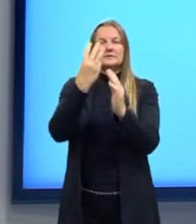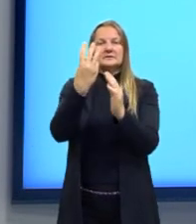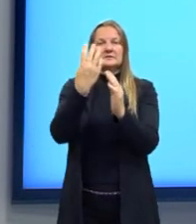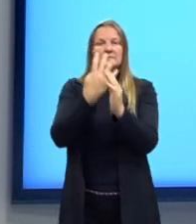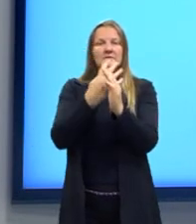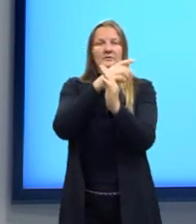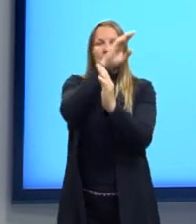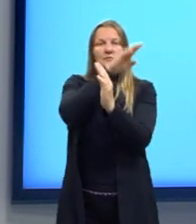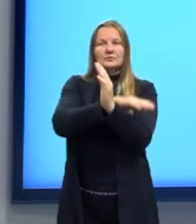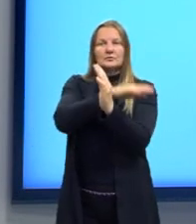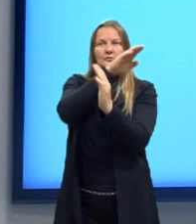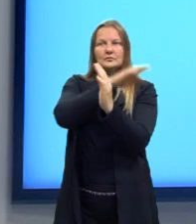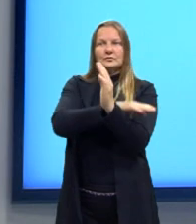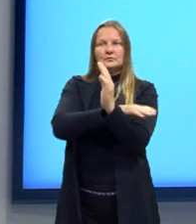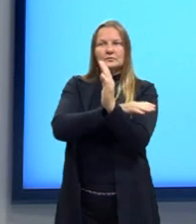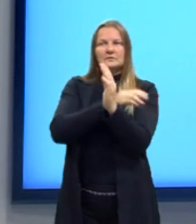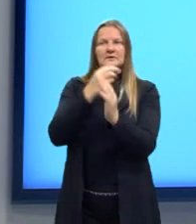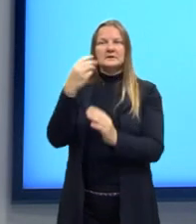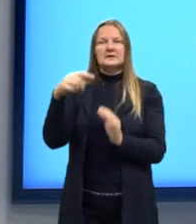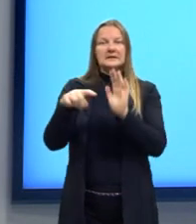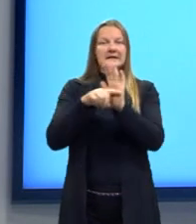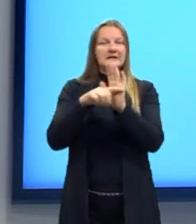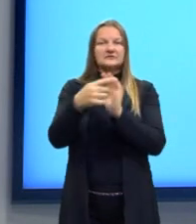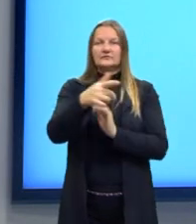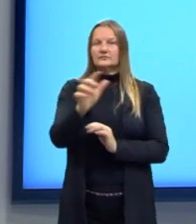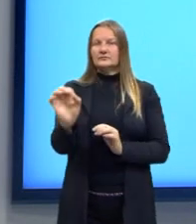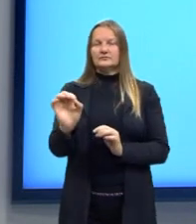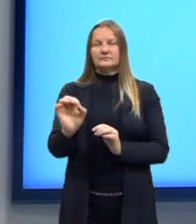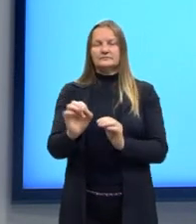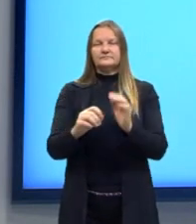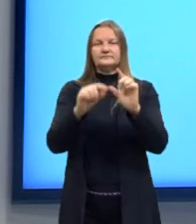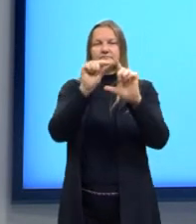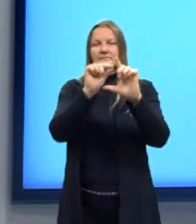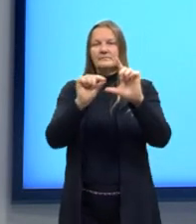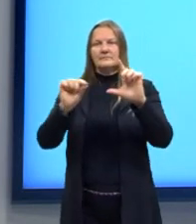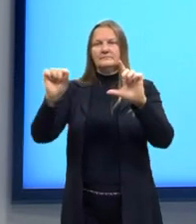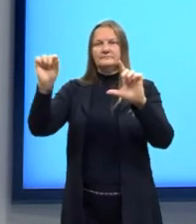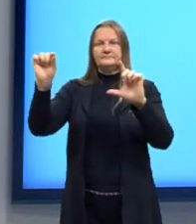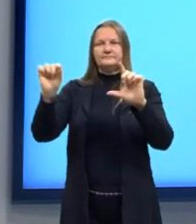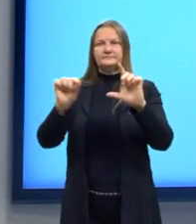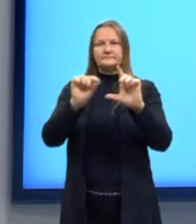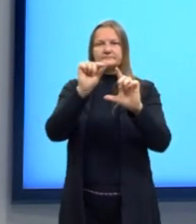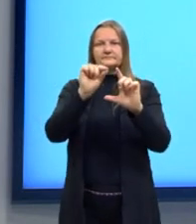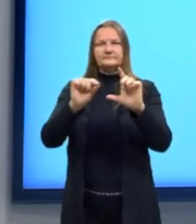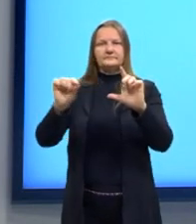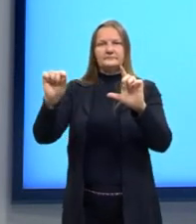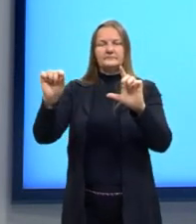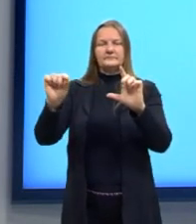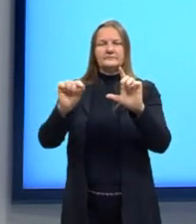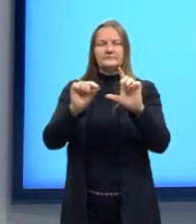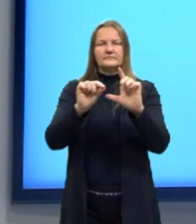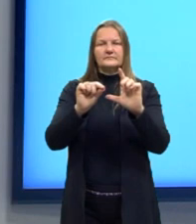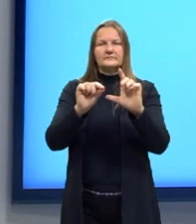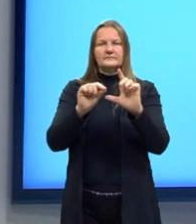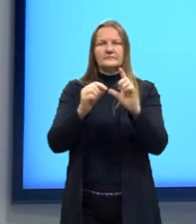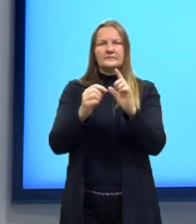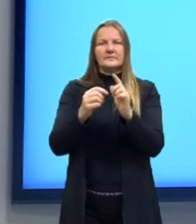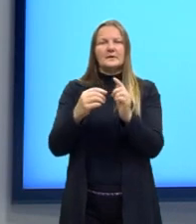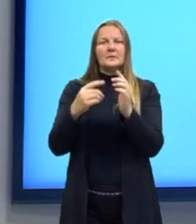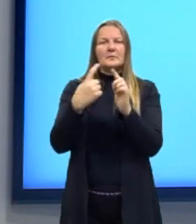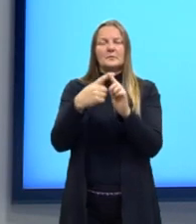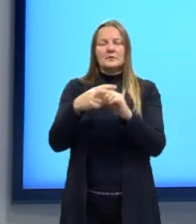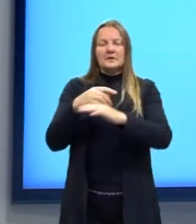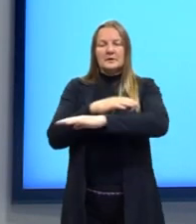Além disso, a curva da função logarítmica não toca o eixo y e ela corta o eixo x